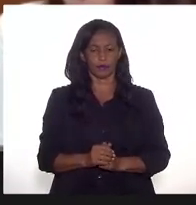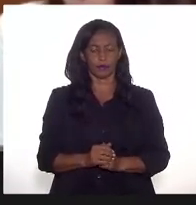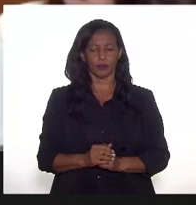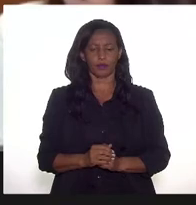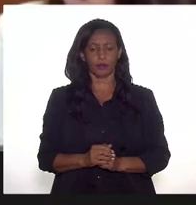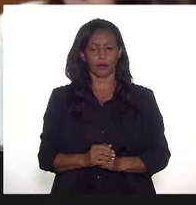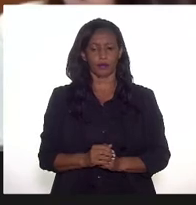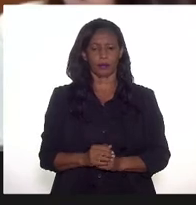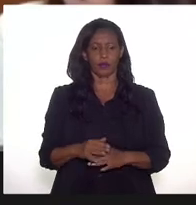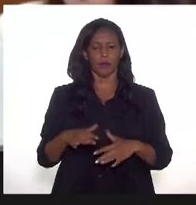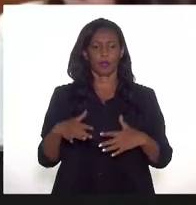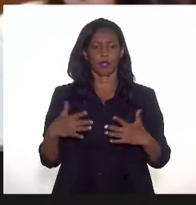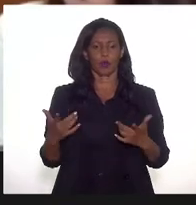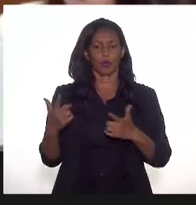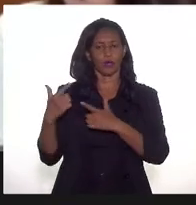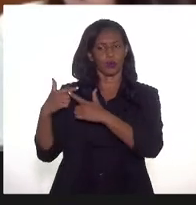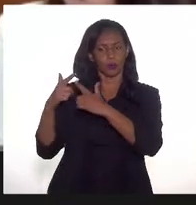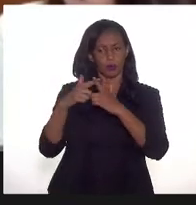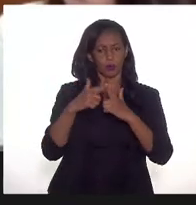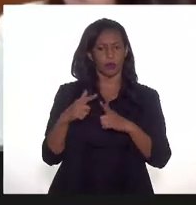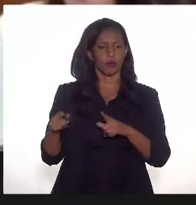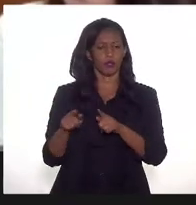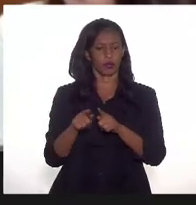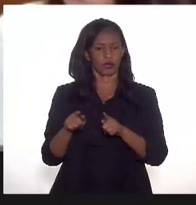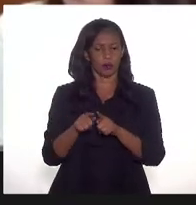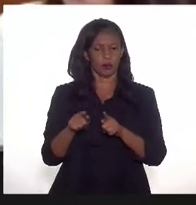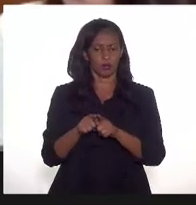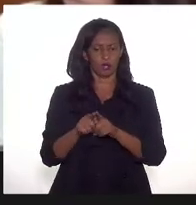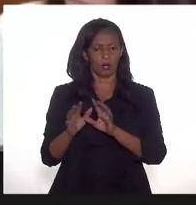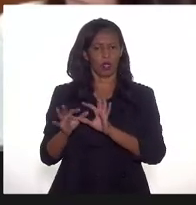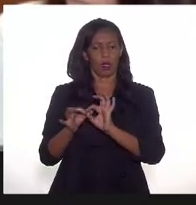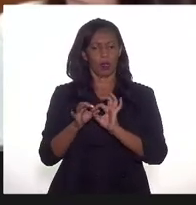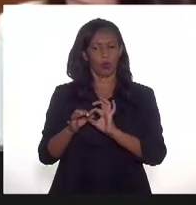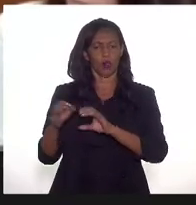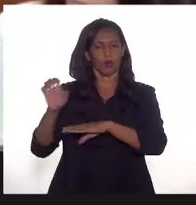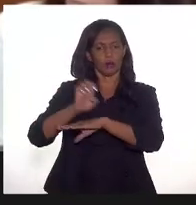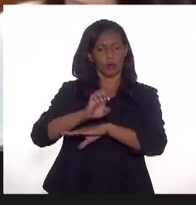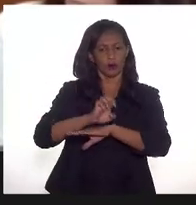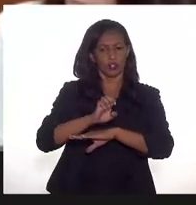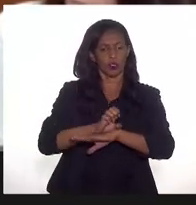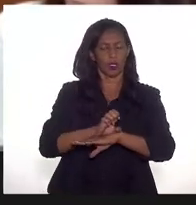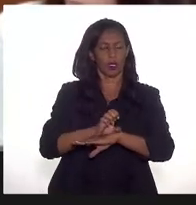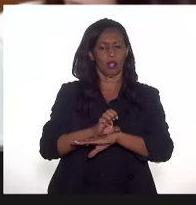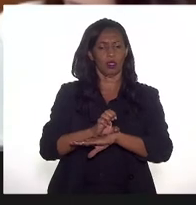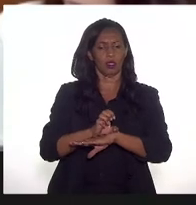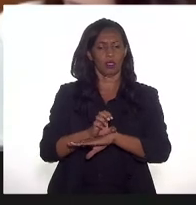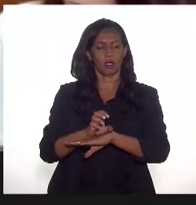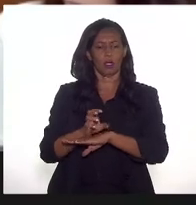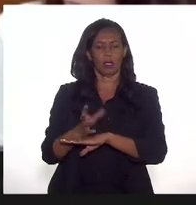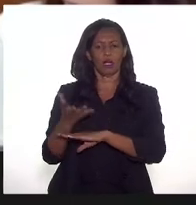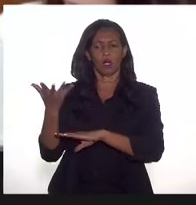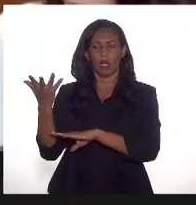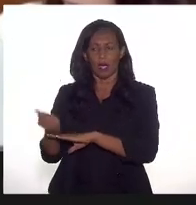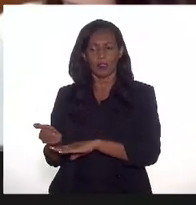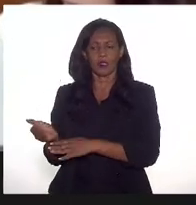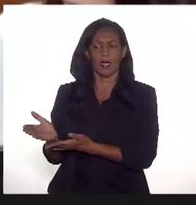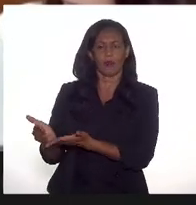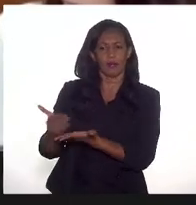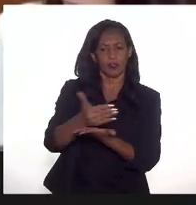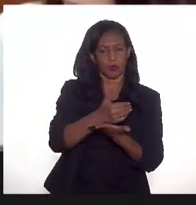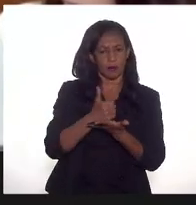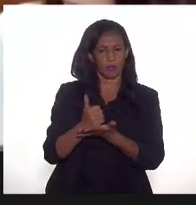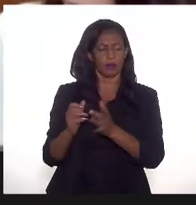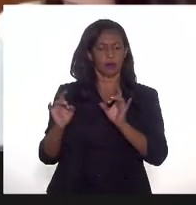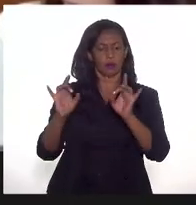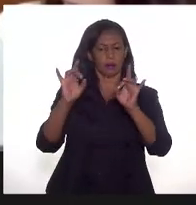outras situações também, eventualmente, a União, os Estados, porque recebem as participações especiais.